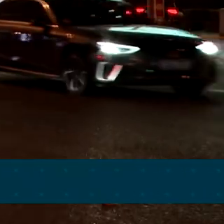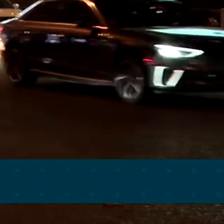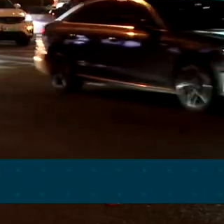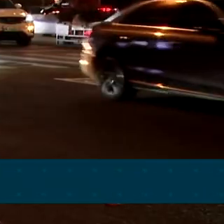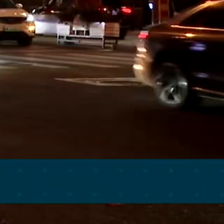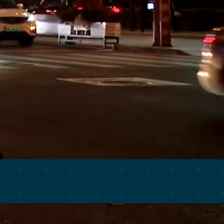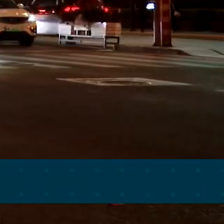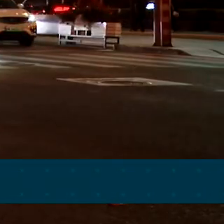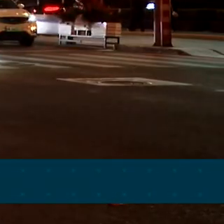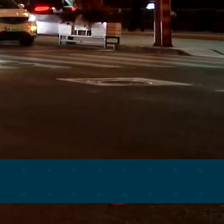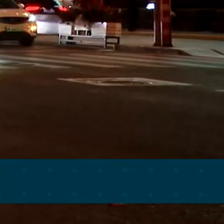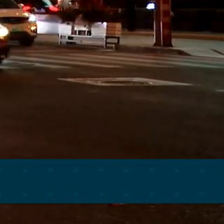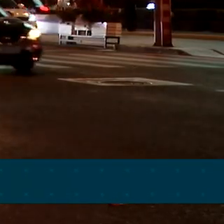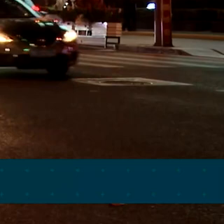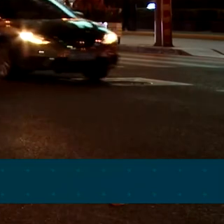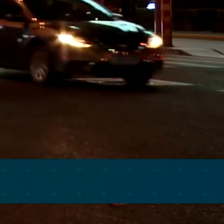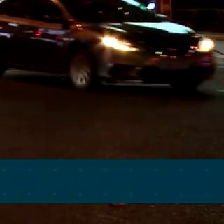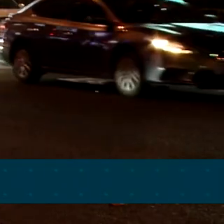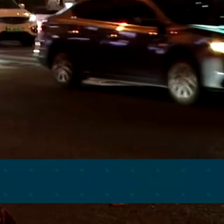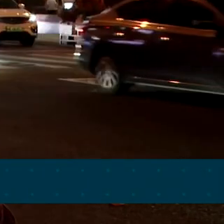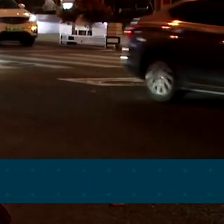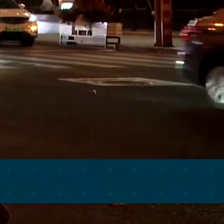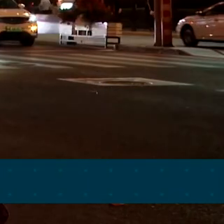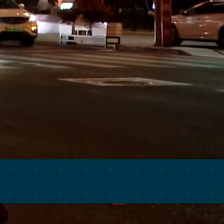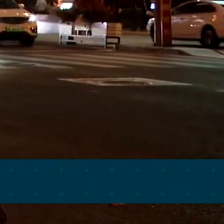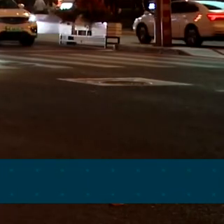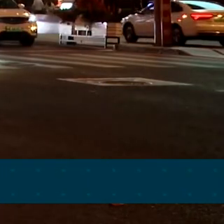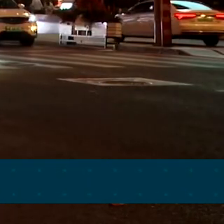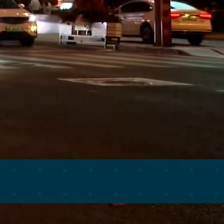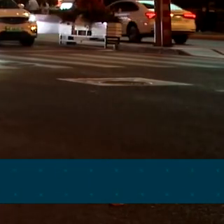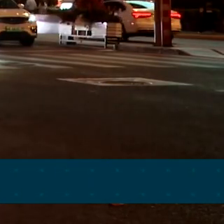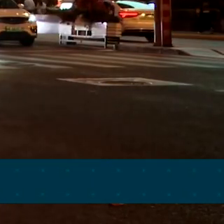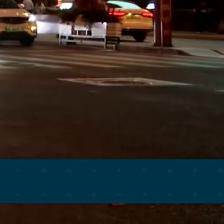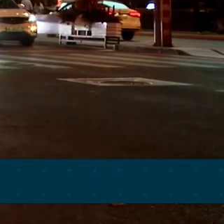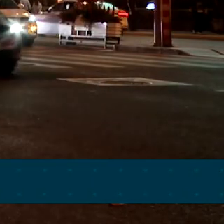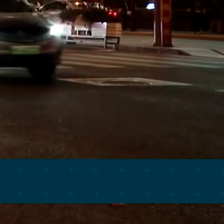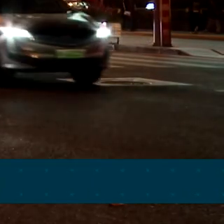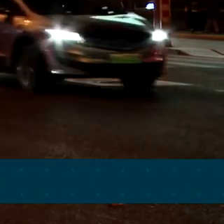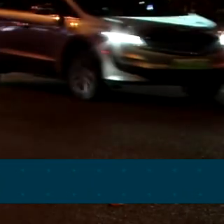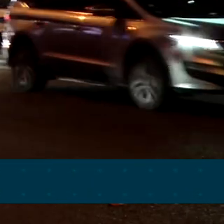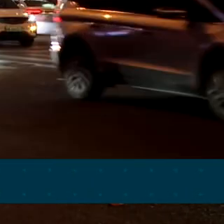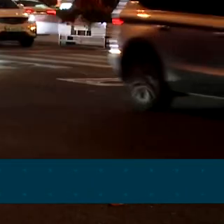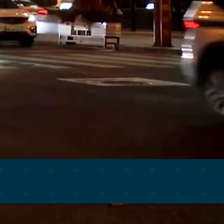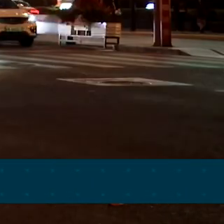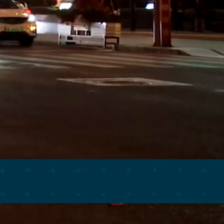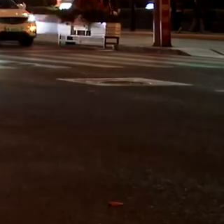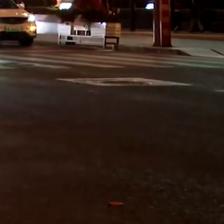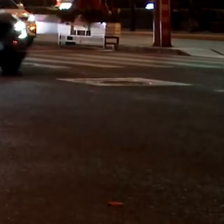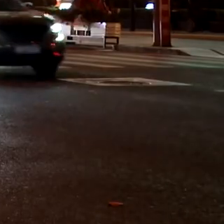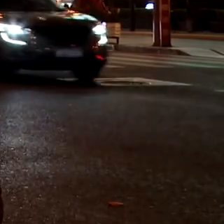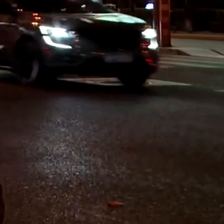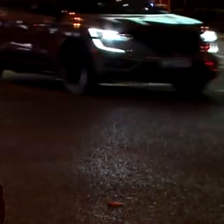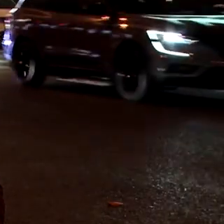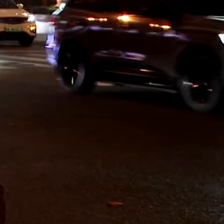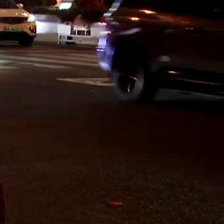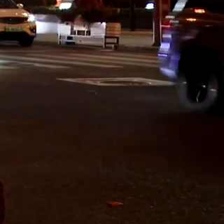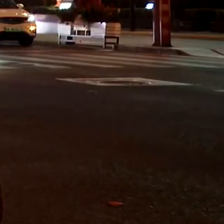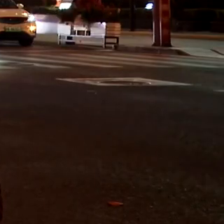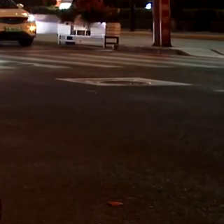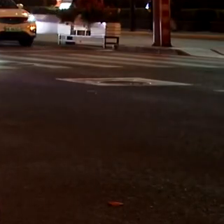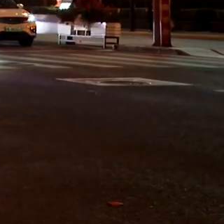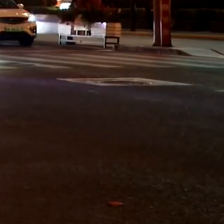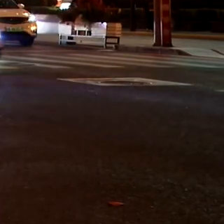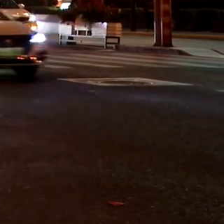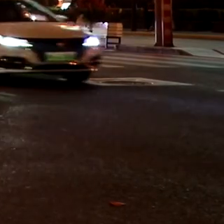Lula diz que quer consolidar a relação com a China, a parceria com a China, para fortalecer a geração de empregos no Brasil.